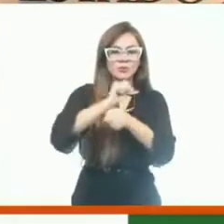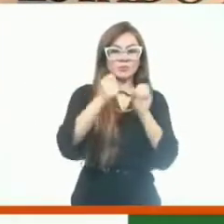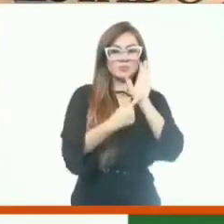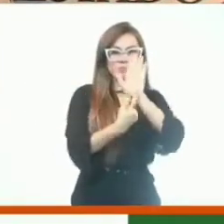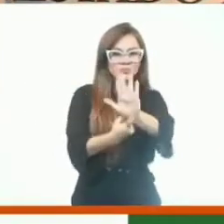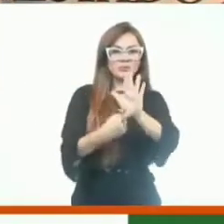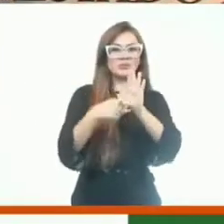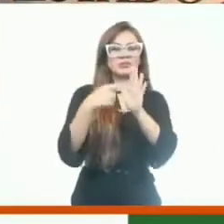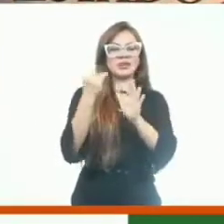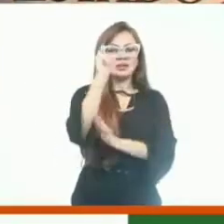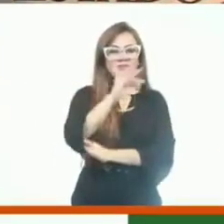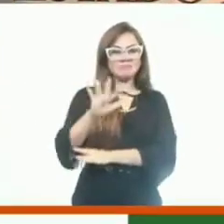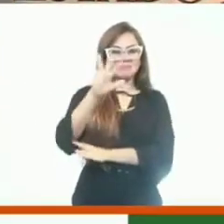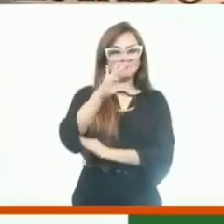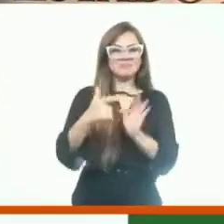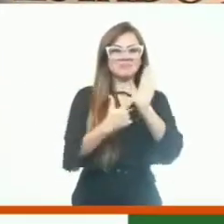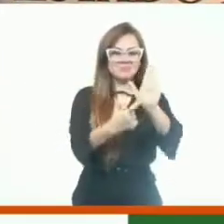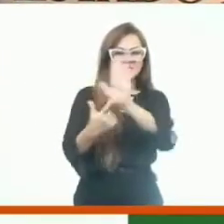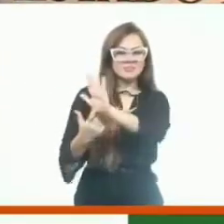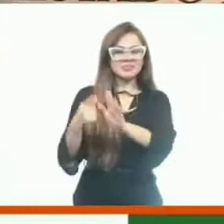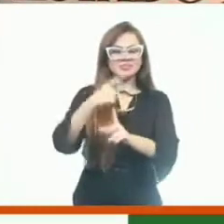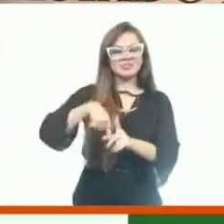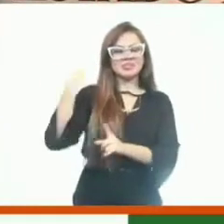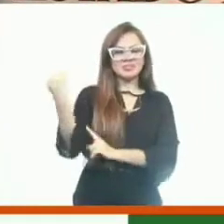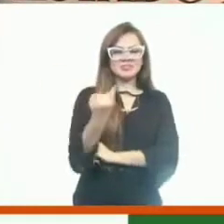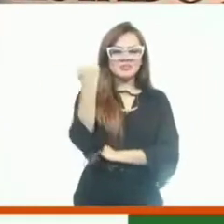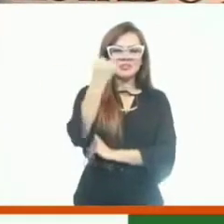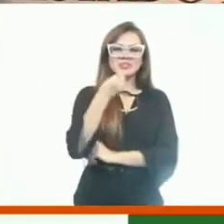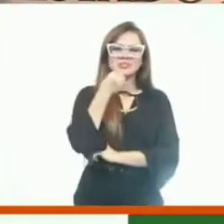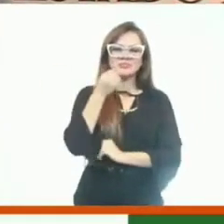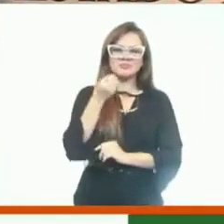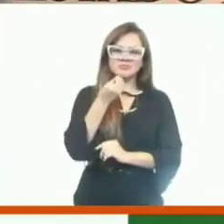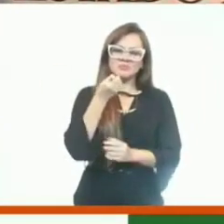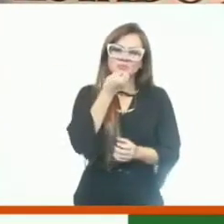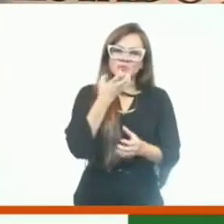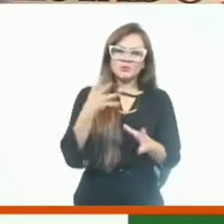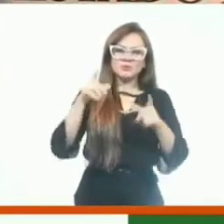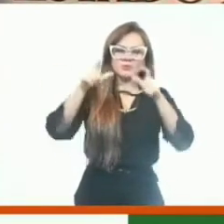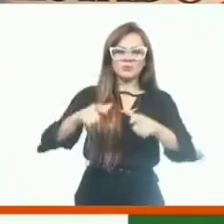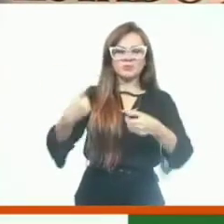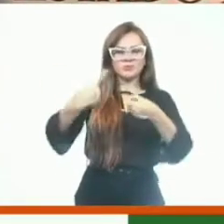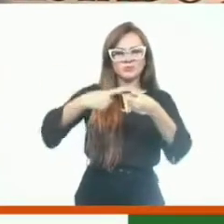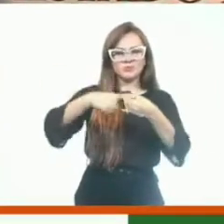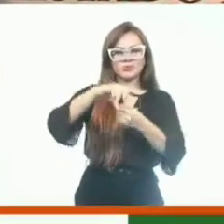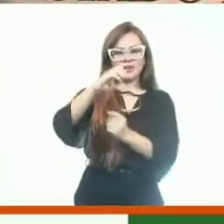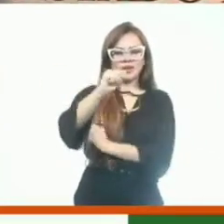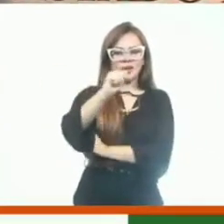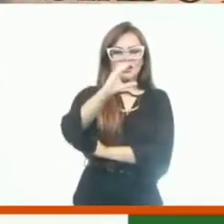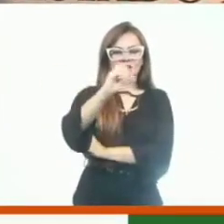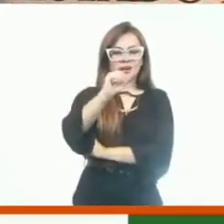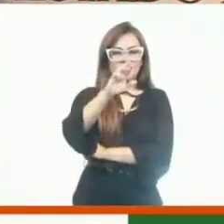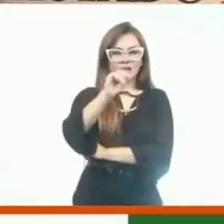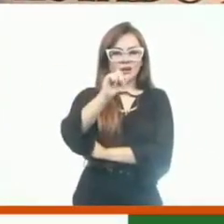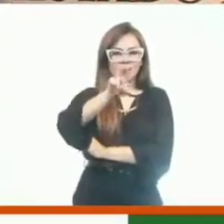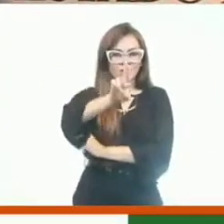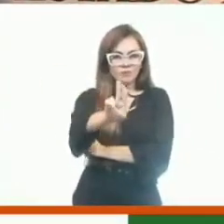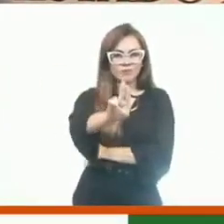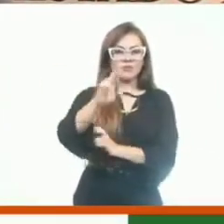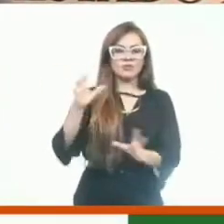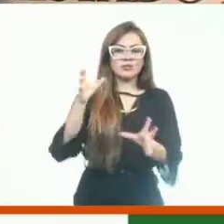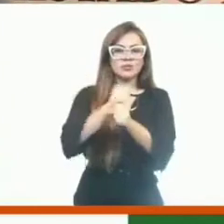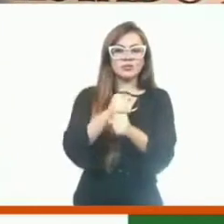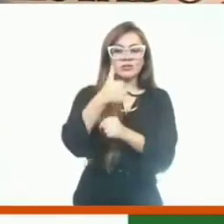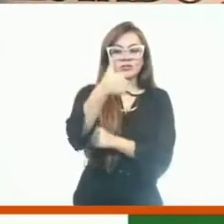essa obra importante que nós vamos entregar hoje à população de Acaraú. Além disso, foram 197 metros dessa construção desse